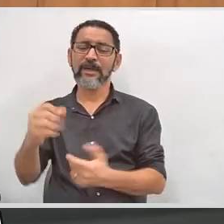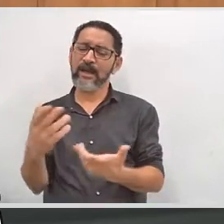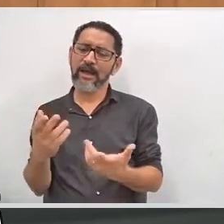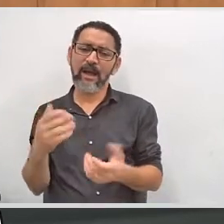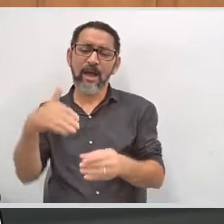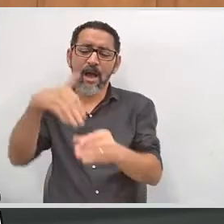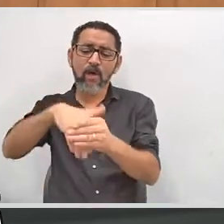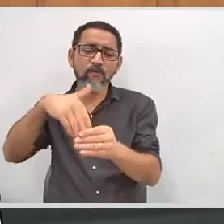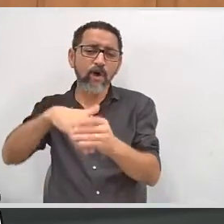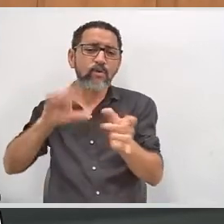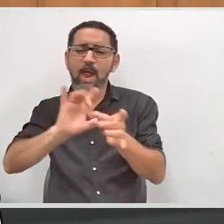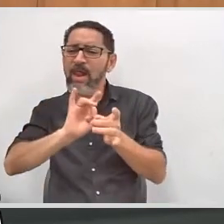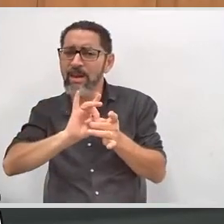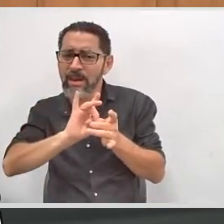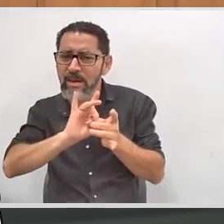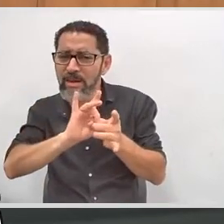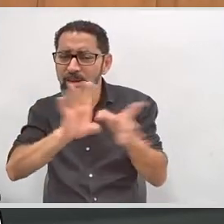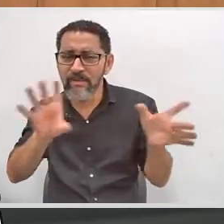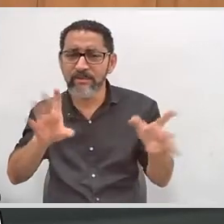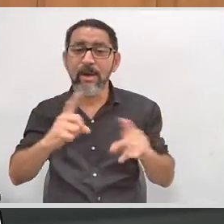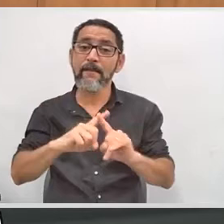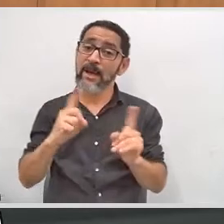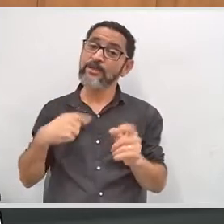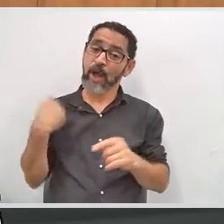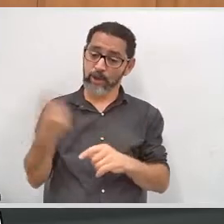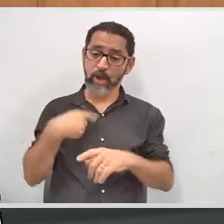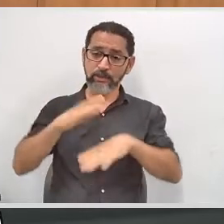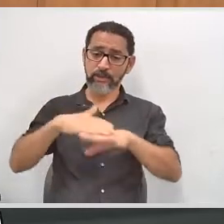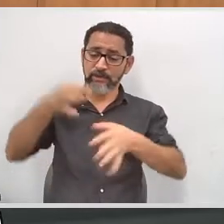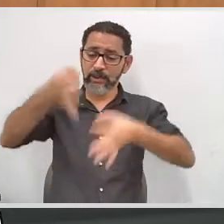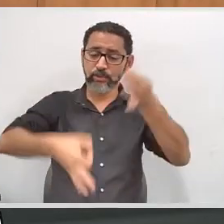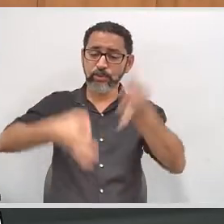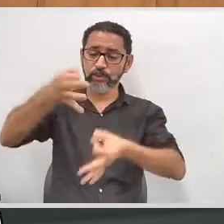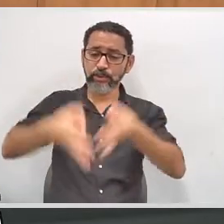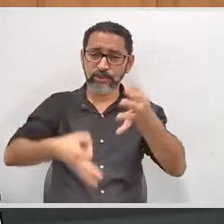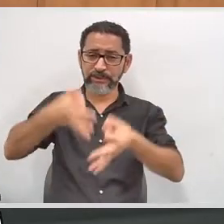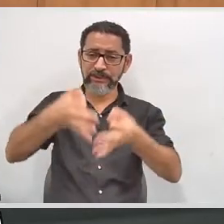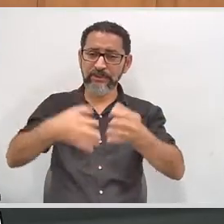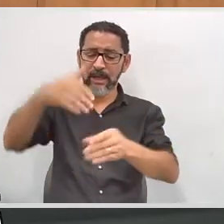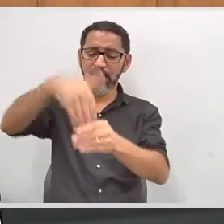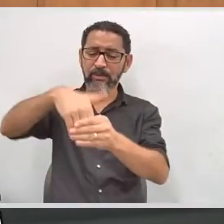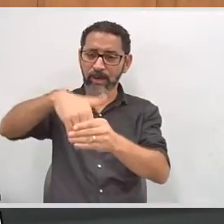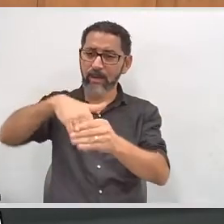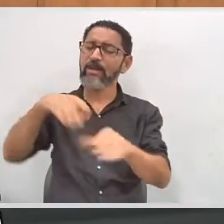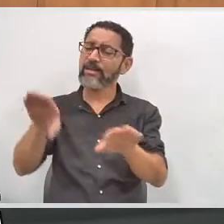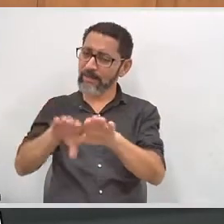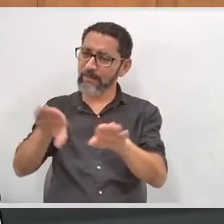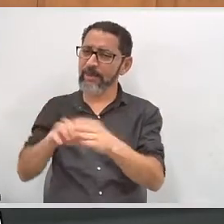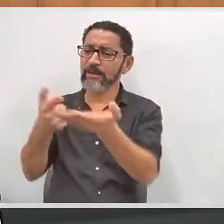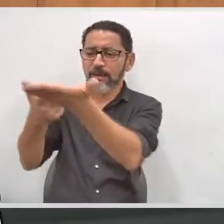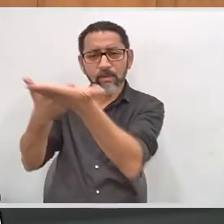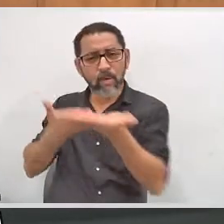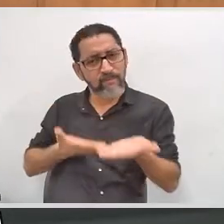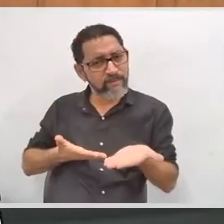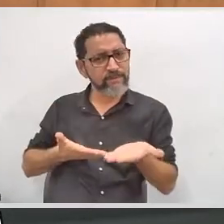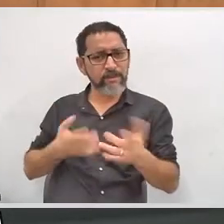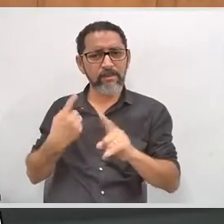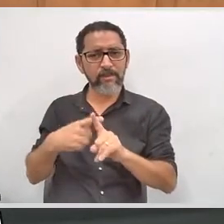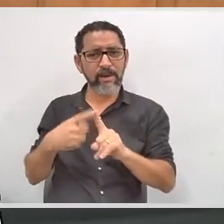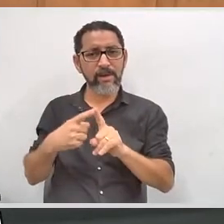facultativo, mas, mesmo assim, a Justiça Eleitoral tem essa preocupação de trazê-los à eleição. Quanto mais eleitores